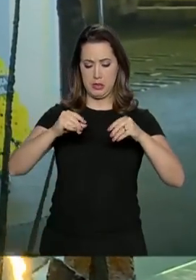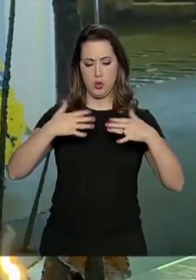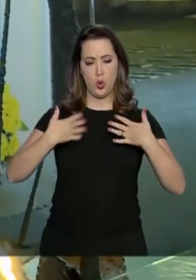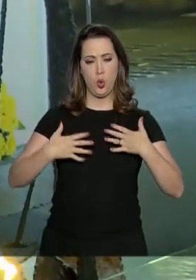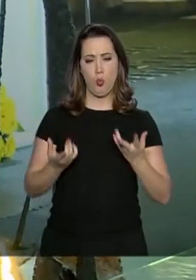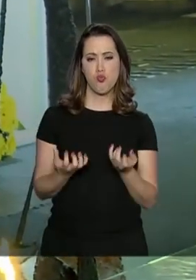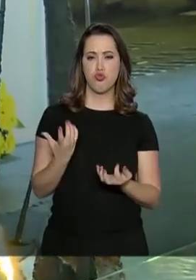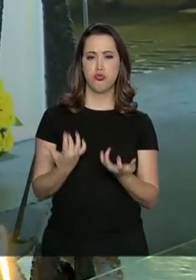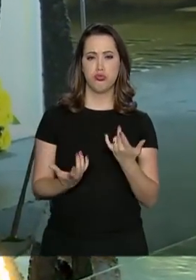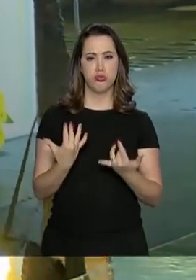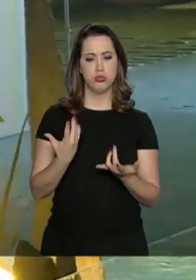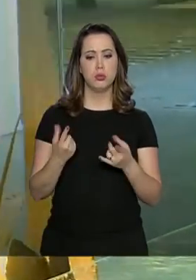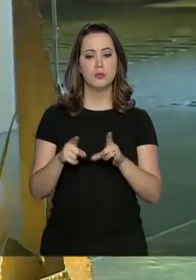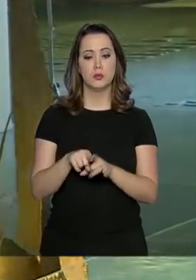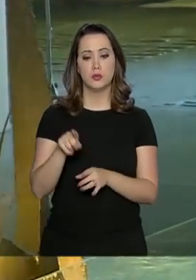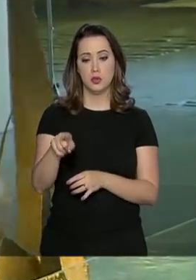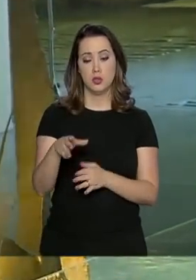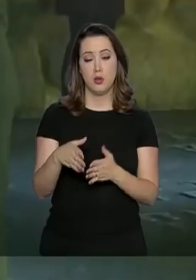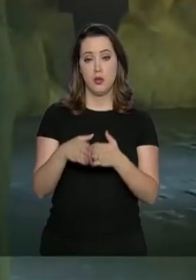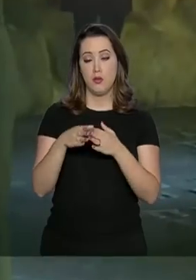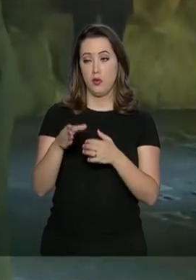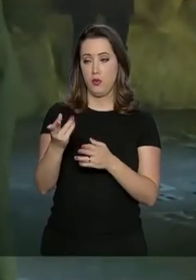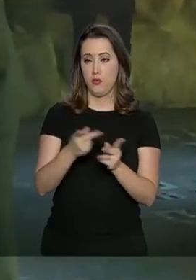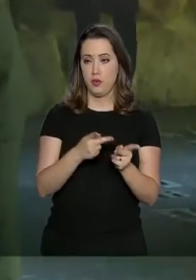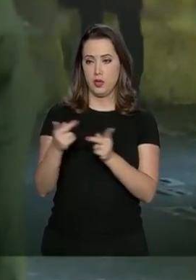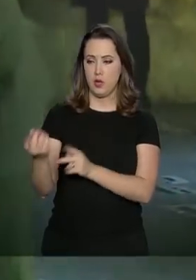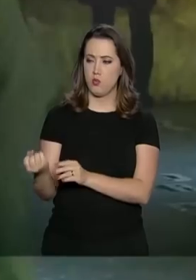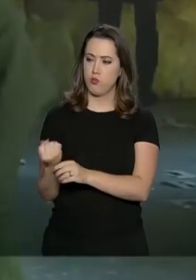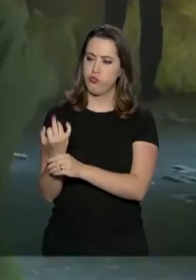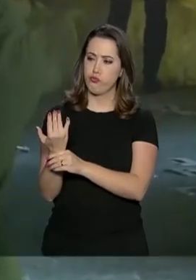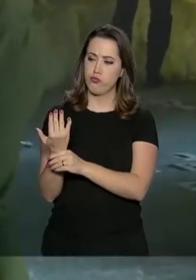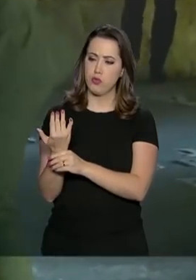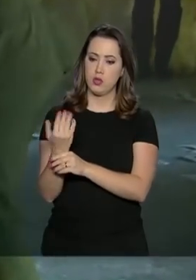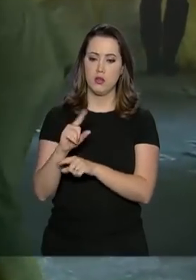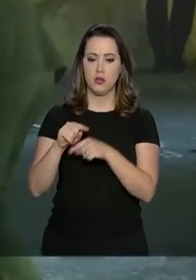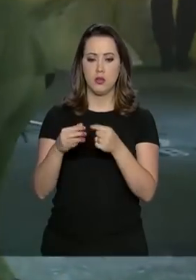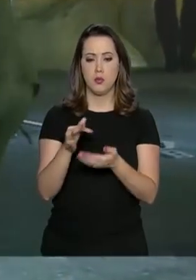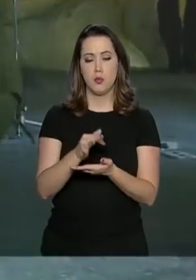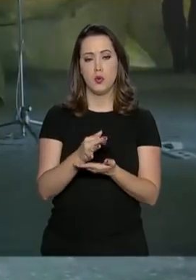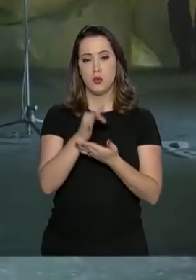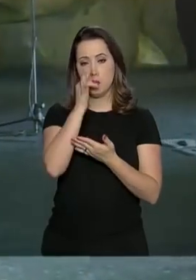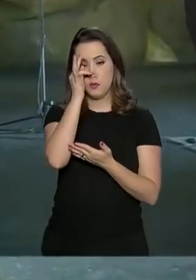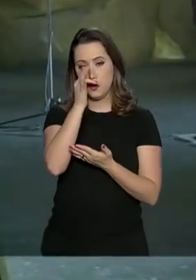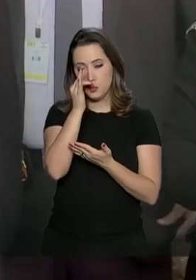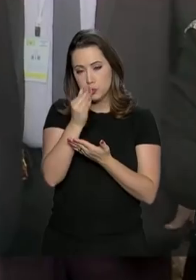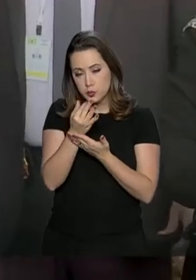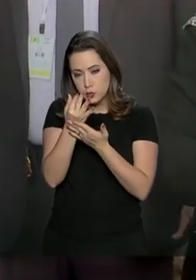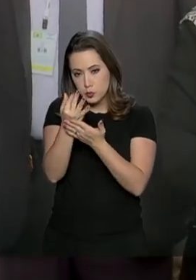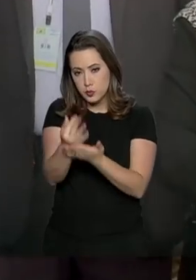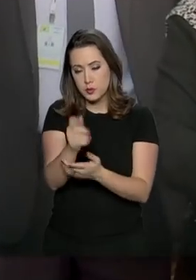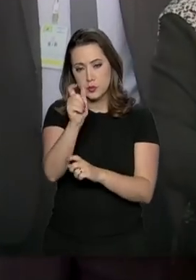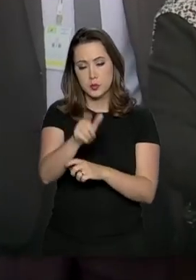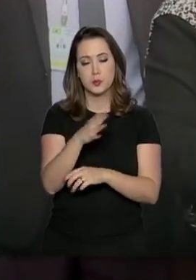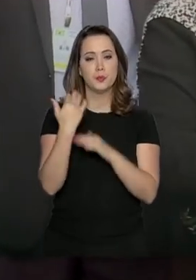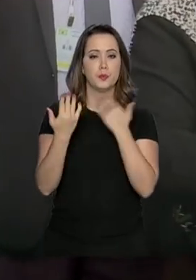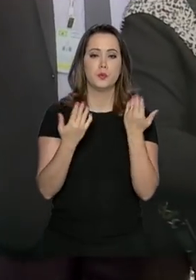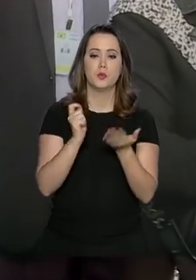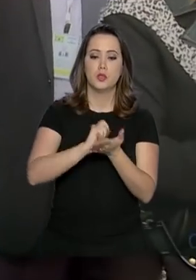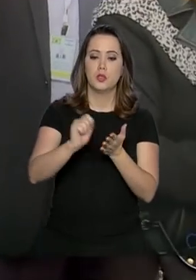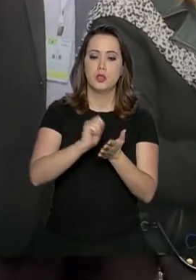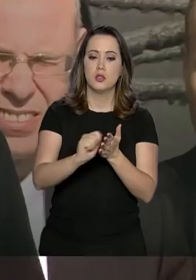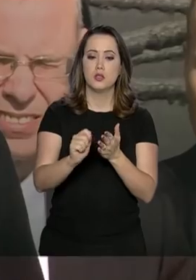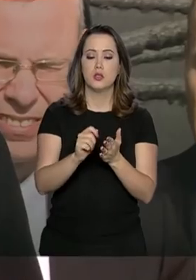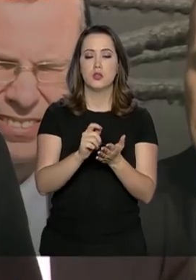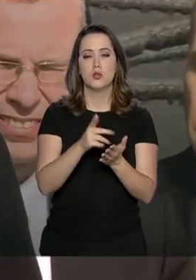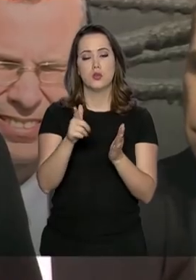foi chamado para acender a chama eterna. Depois, ofereceu flores em memória às vítimas e assinou o livro de